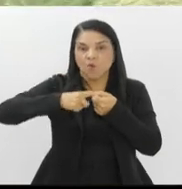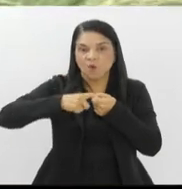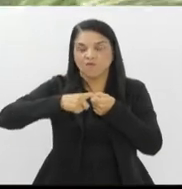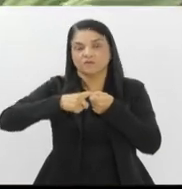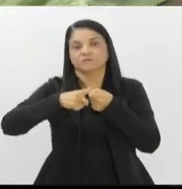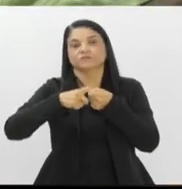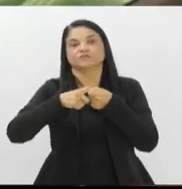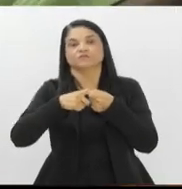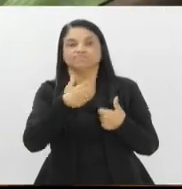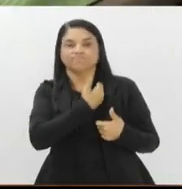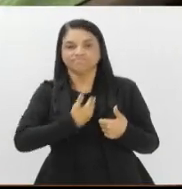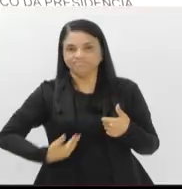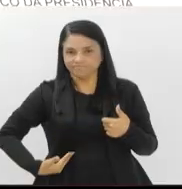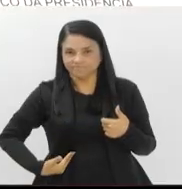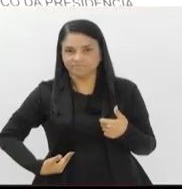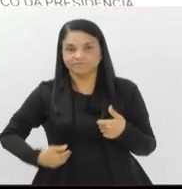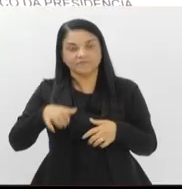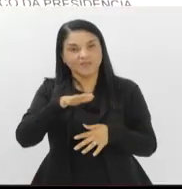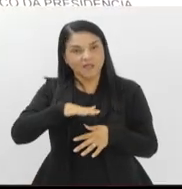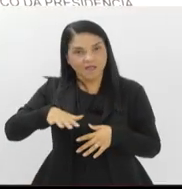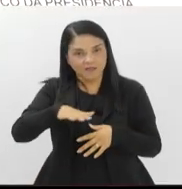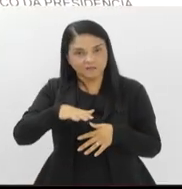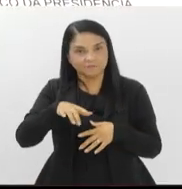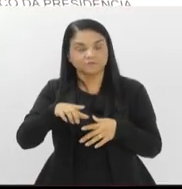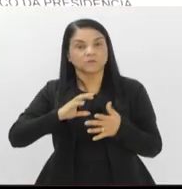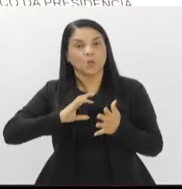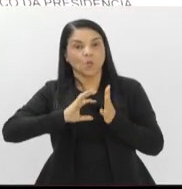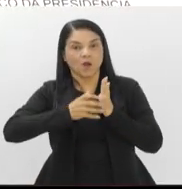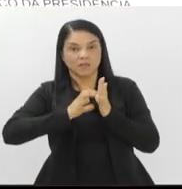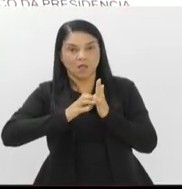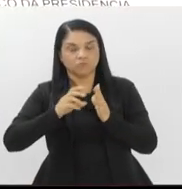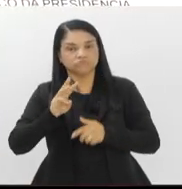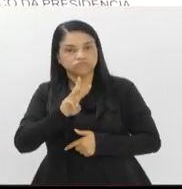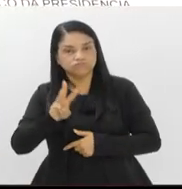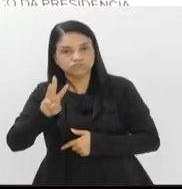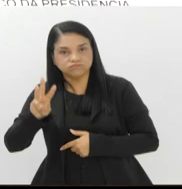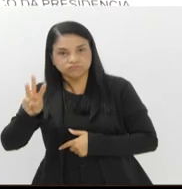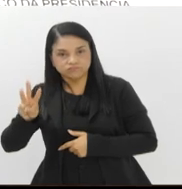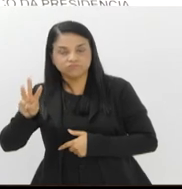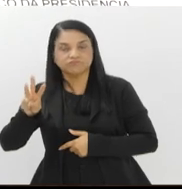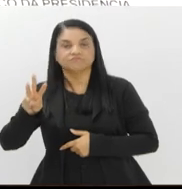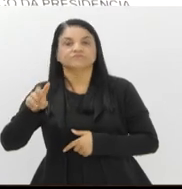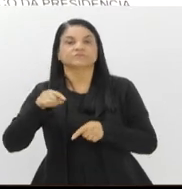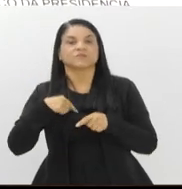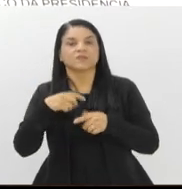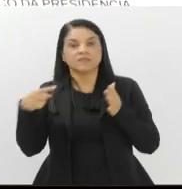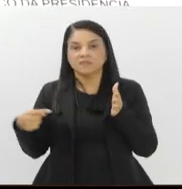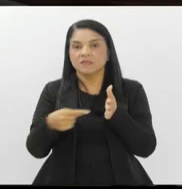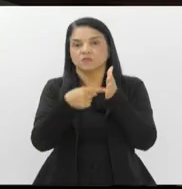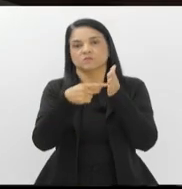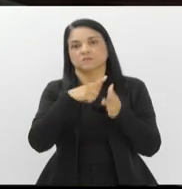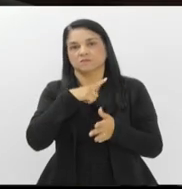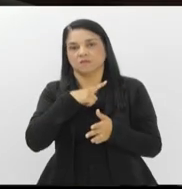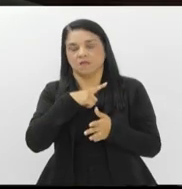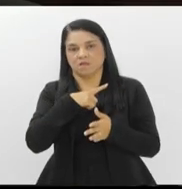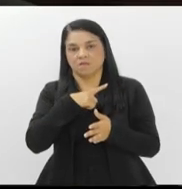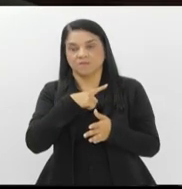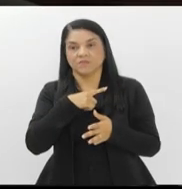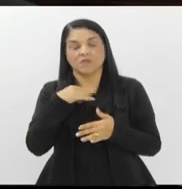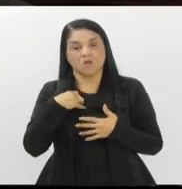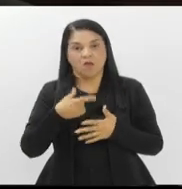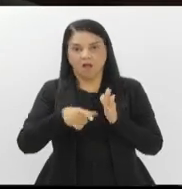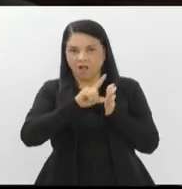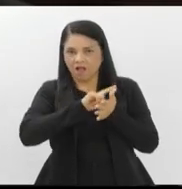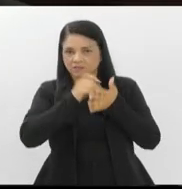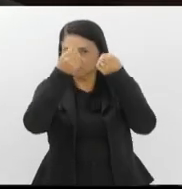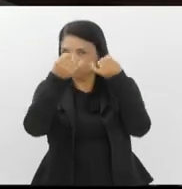serviços públicos na área, e que tem um canal exclusivo para os usuários fazerem as denúncias. Conforme eu disse na minha